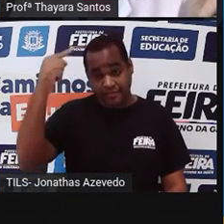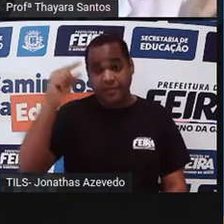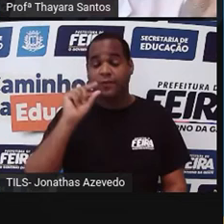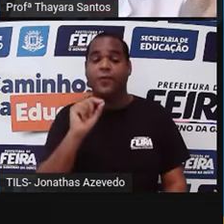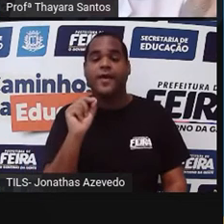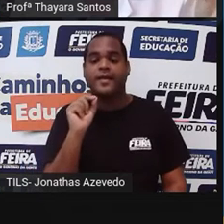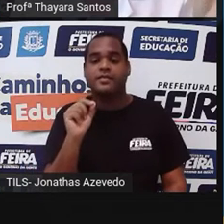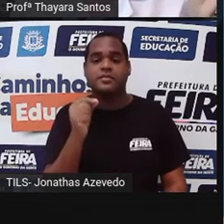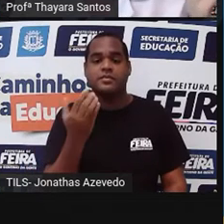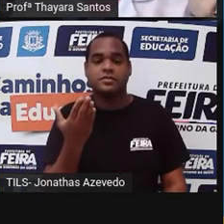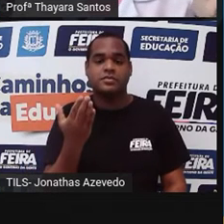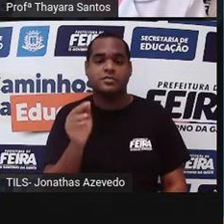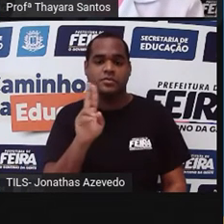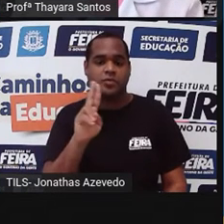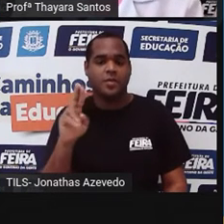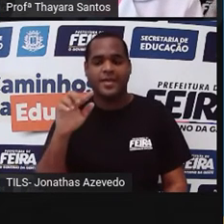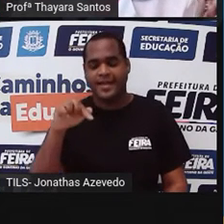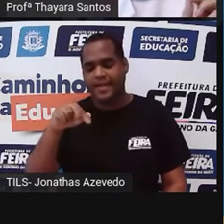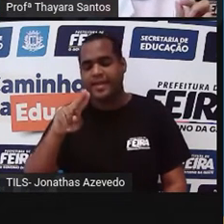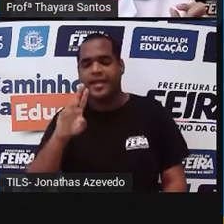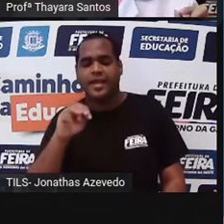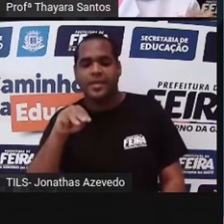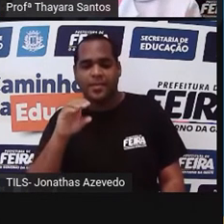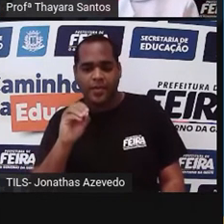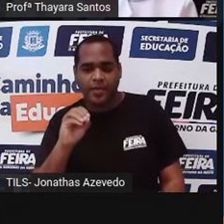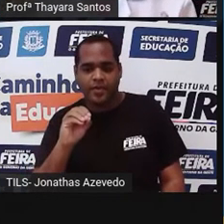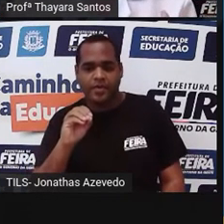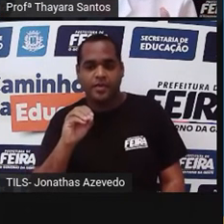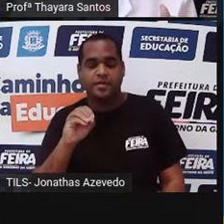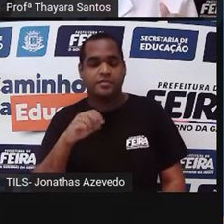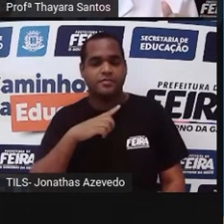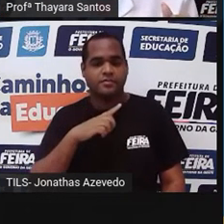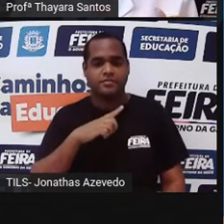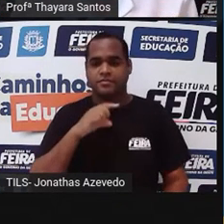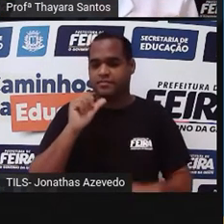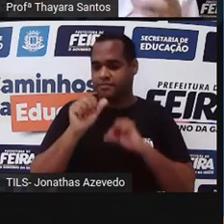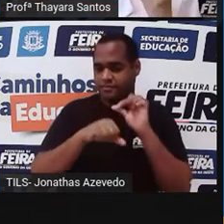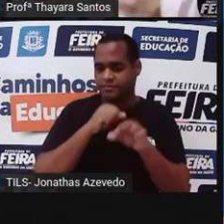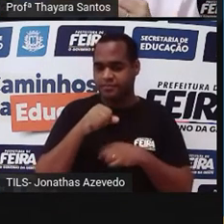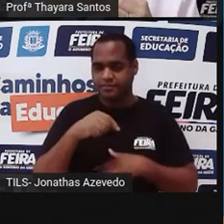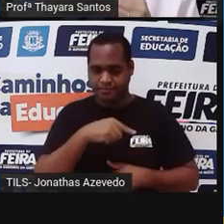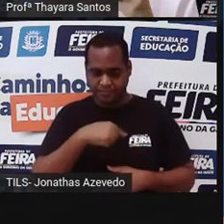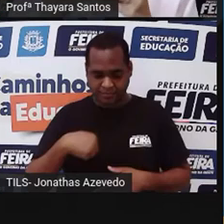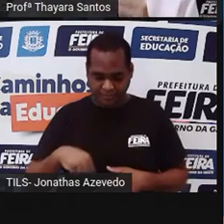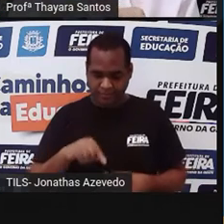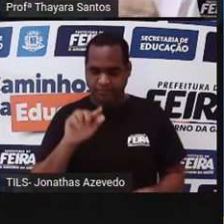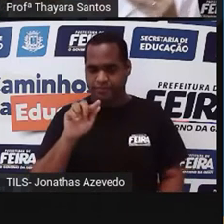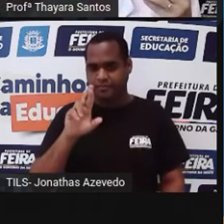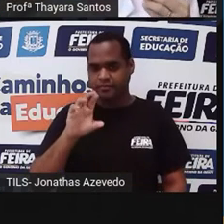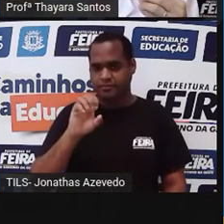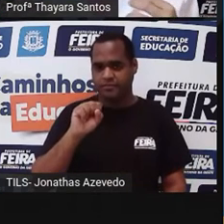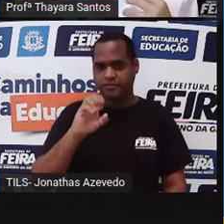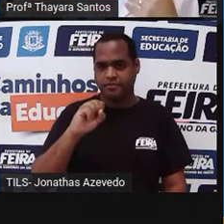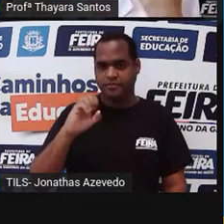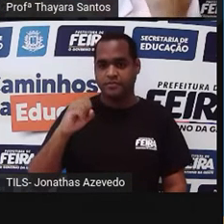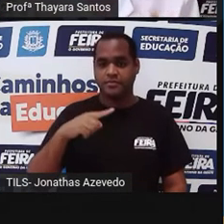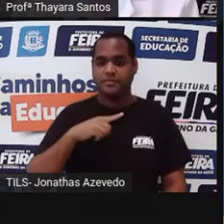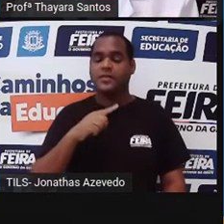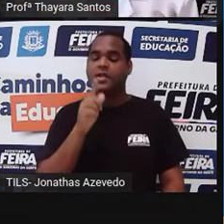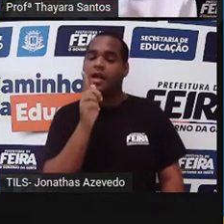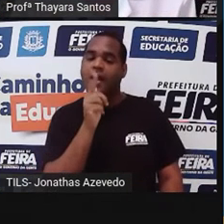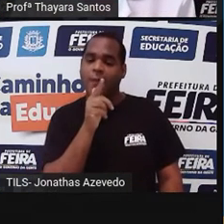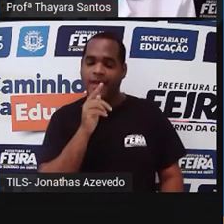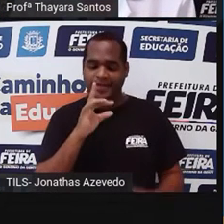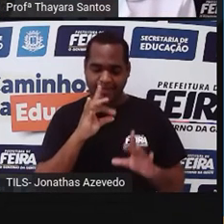quimo, quando ele chega aqui no intestino grosso, ele está de uma forma bem líquida. Aí,